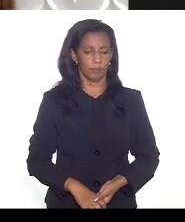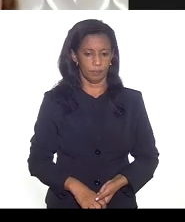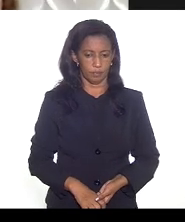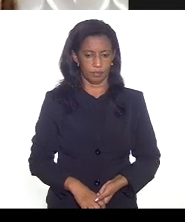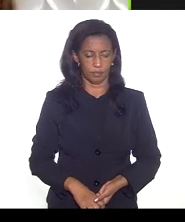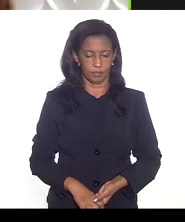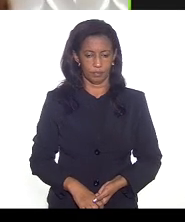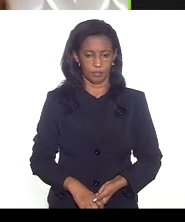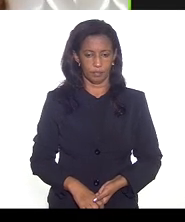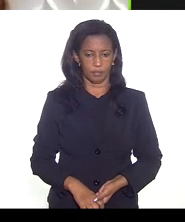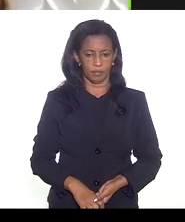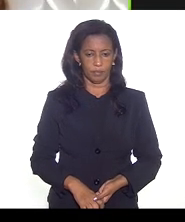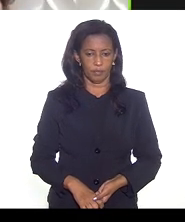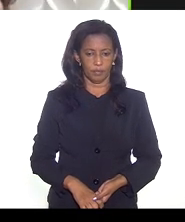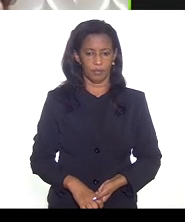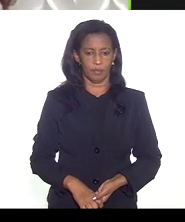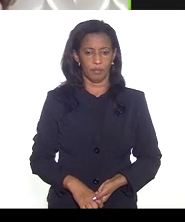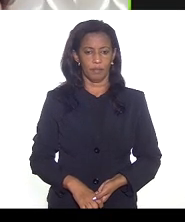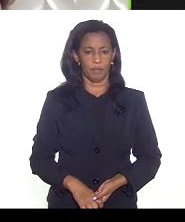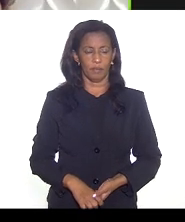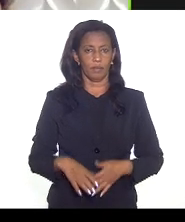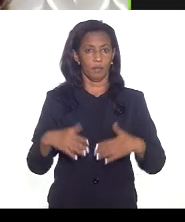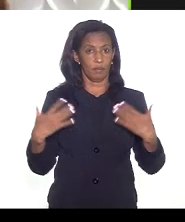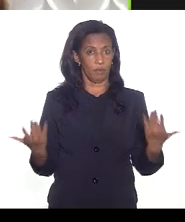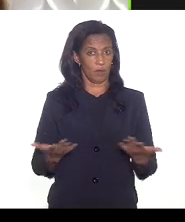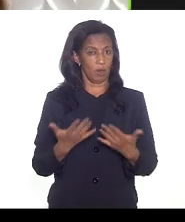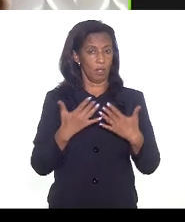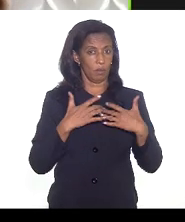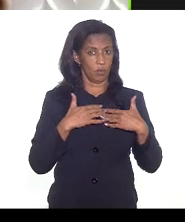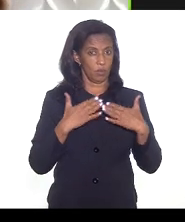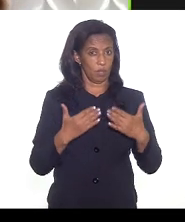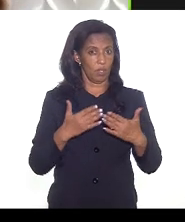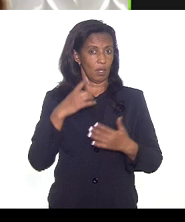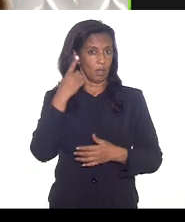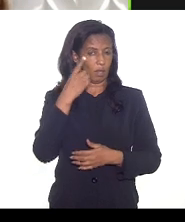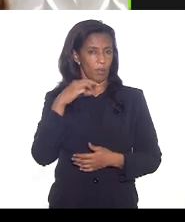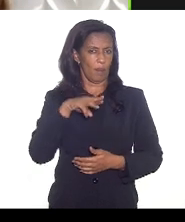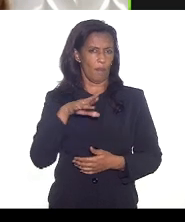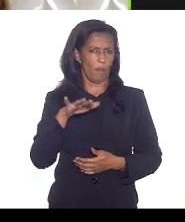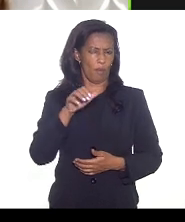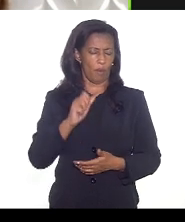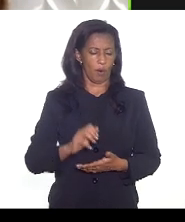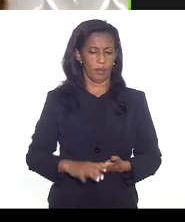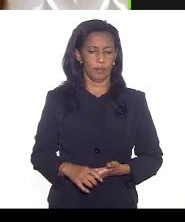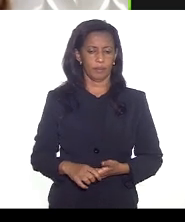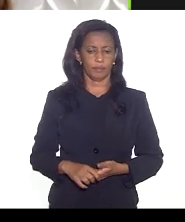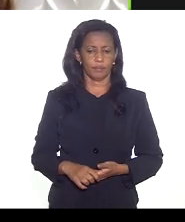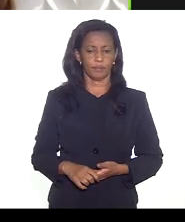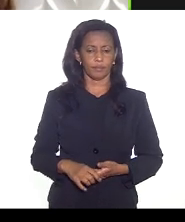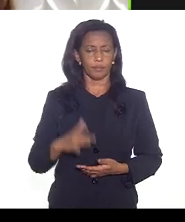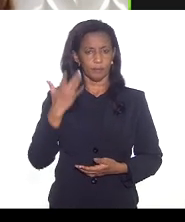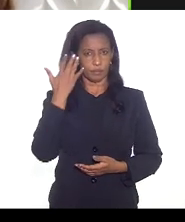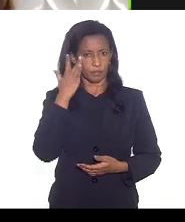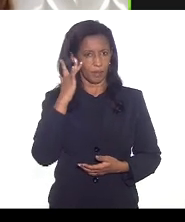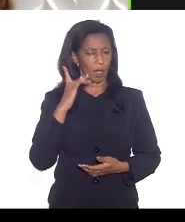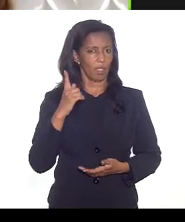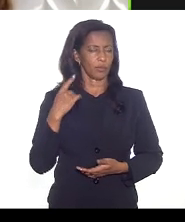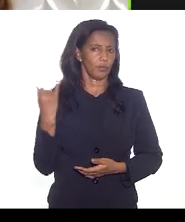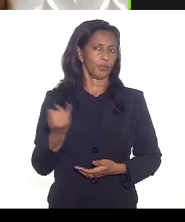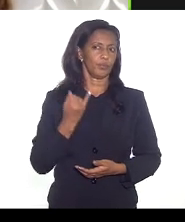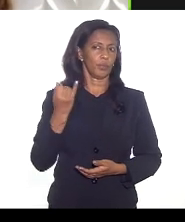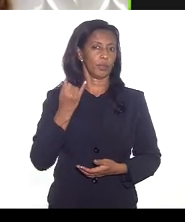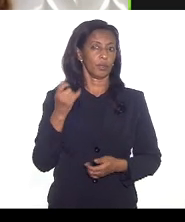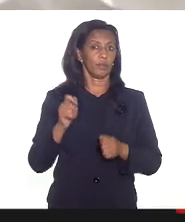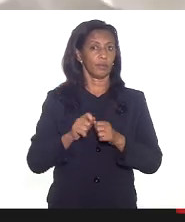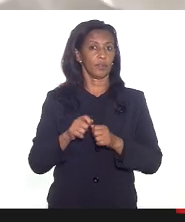Obrigada eu queria me solidarizar aqui com a ponderação da deputada Mônica Francisco e acho pertinente que